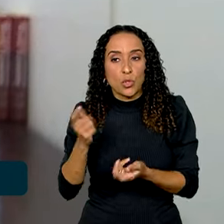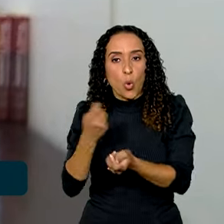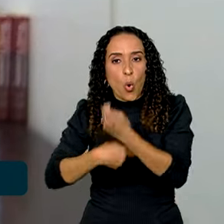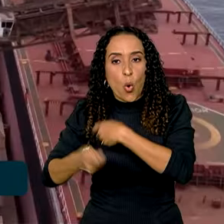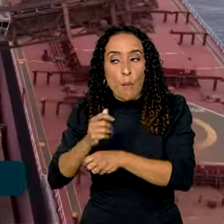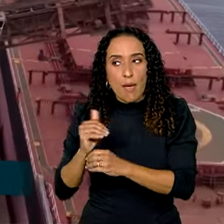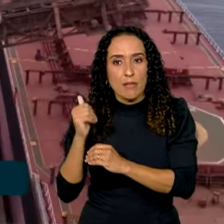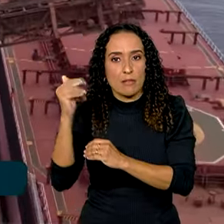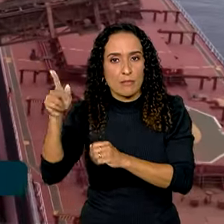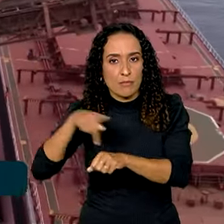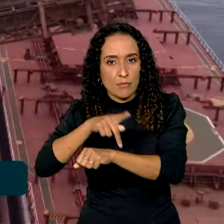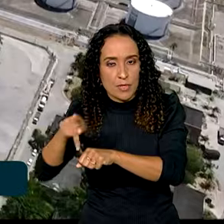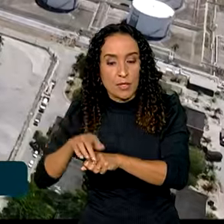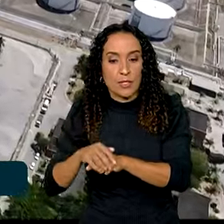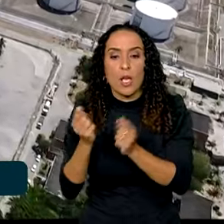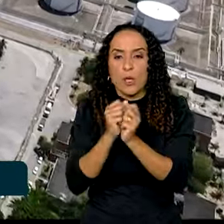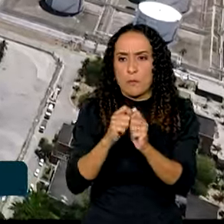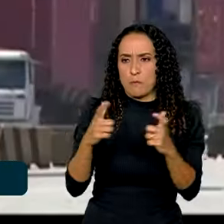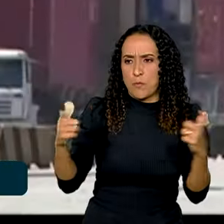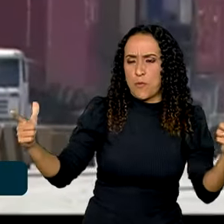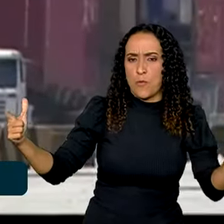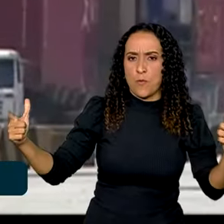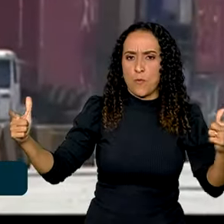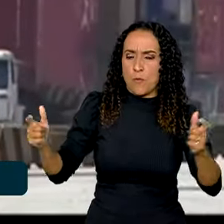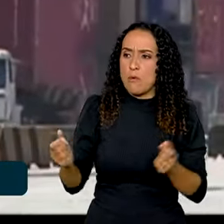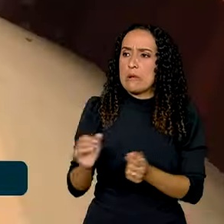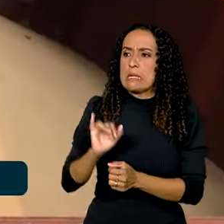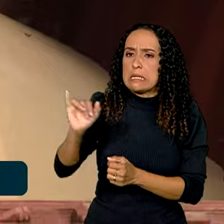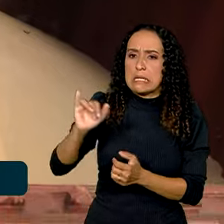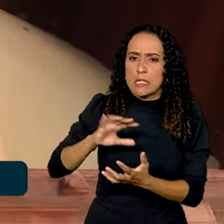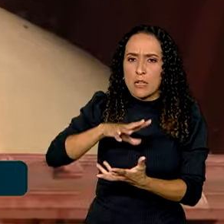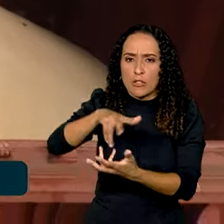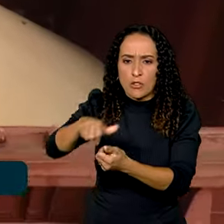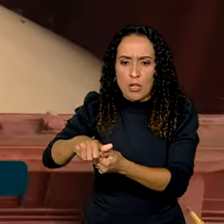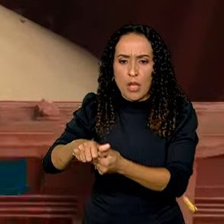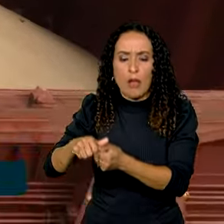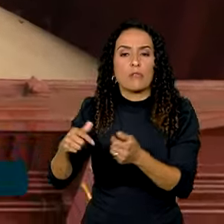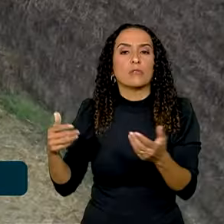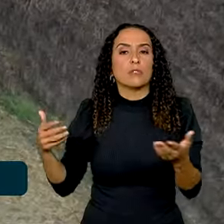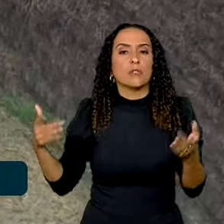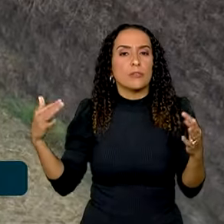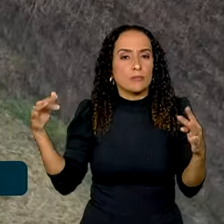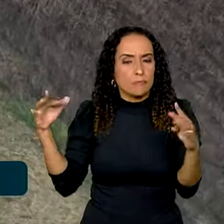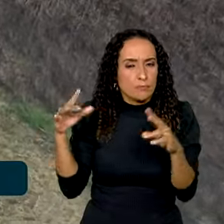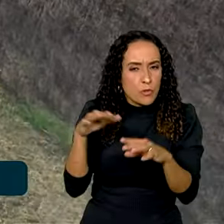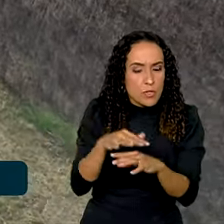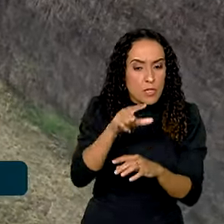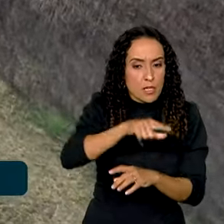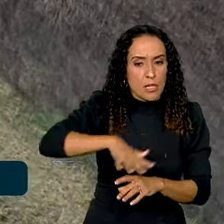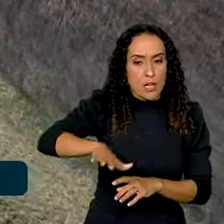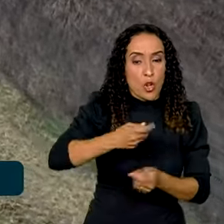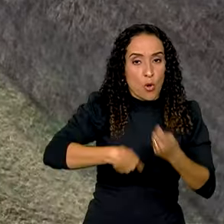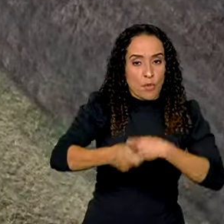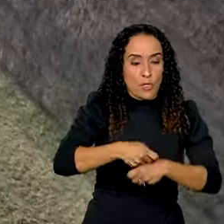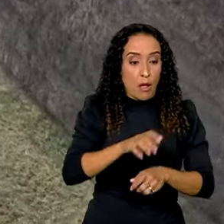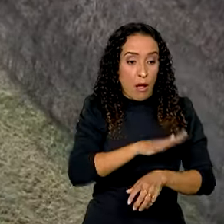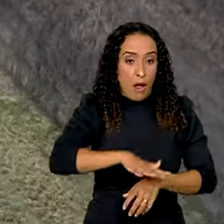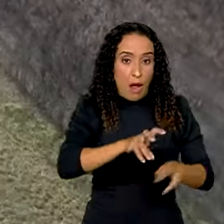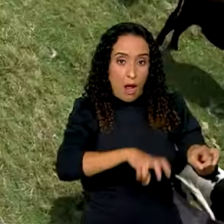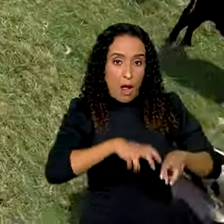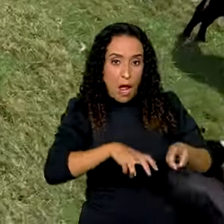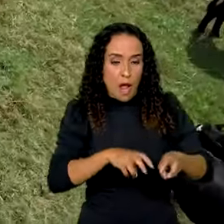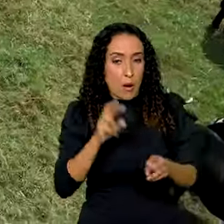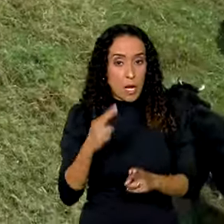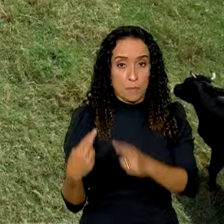nesse ano. A expansão de mercados internacionais influencia na balança comercial. Só no agronegócio, responsável por